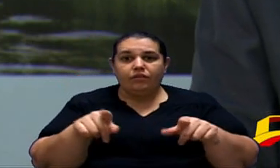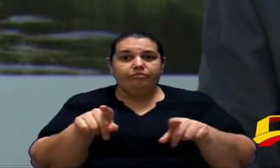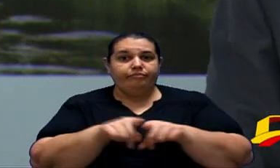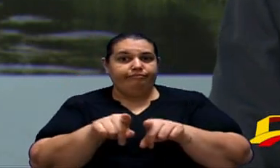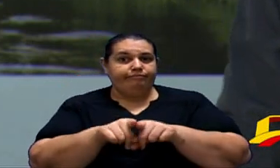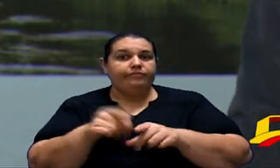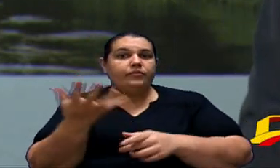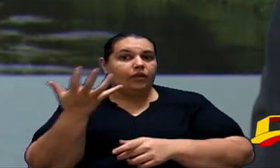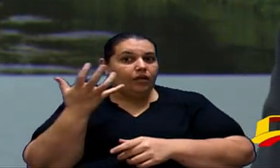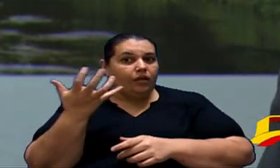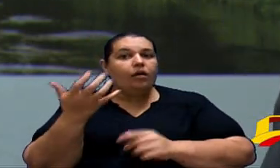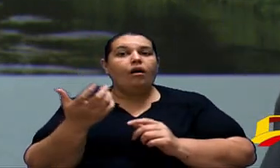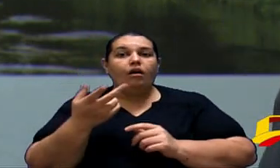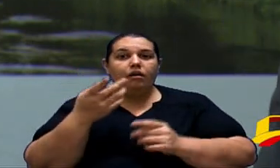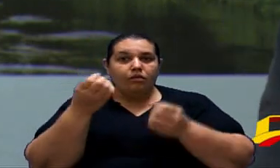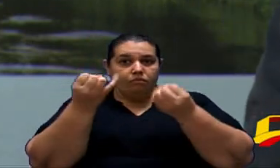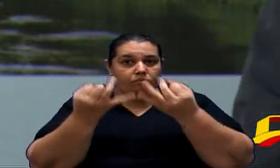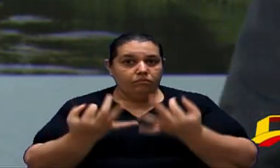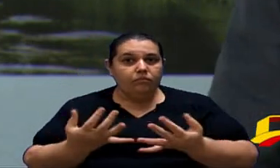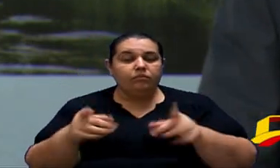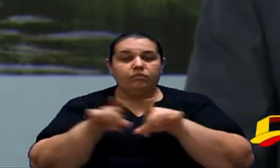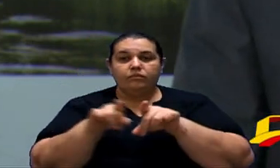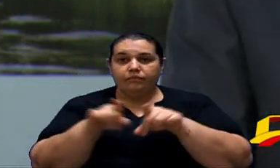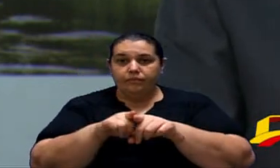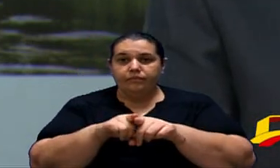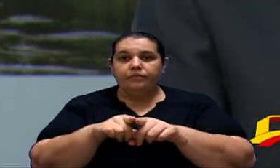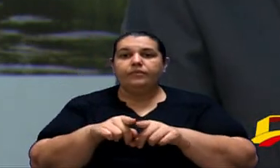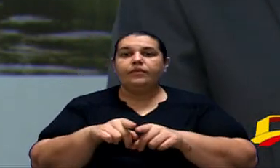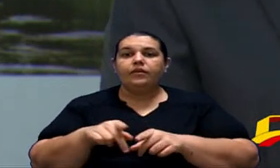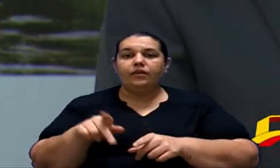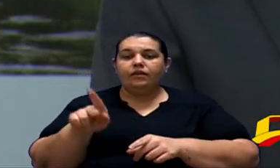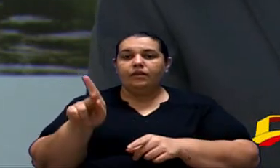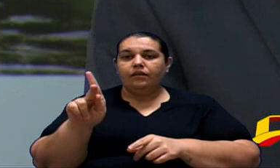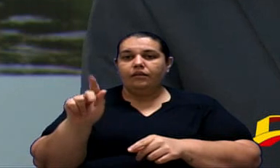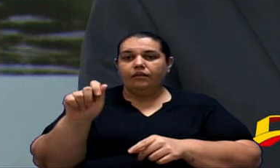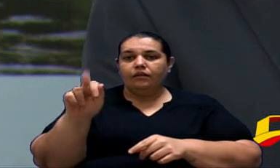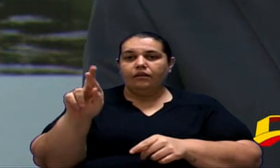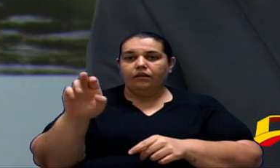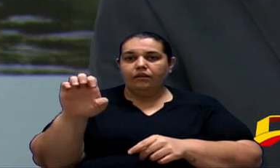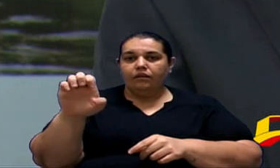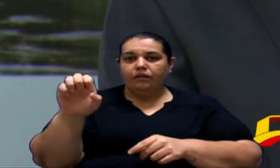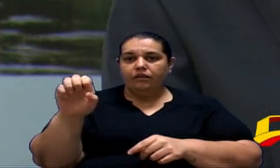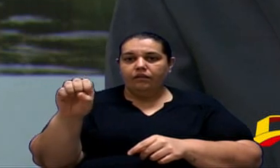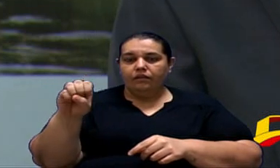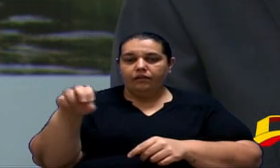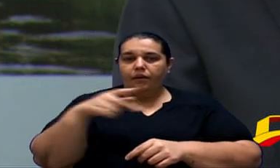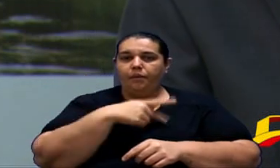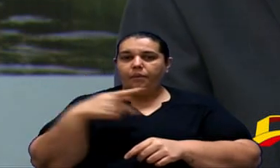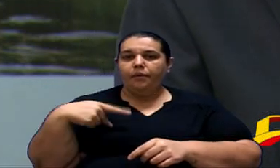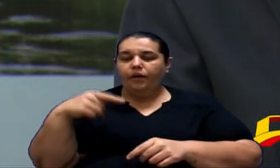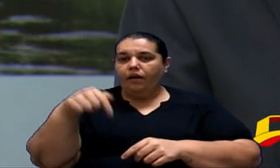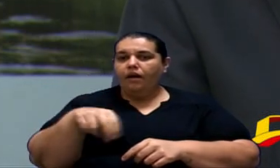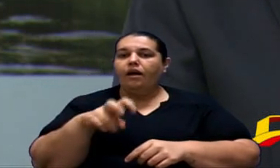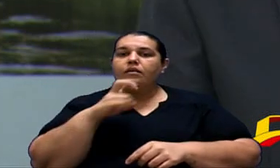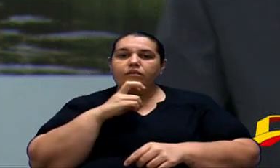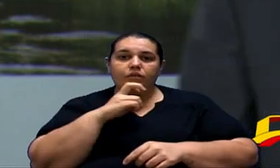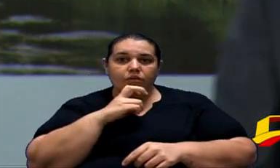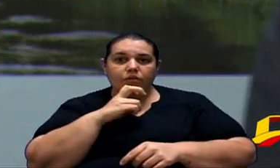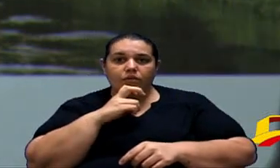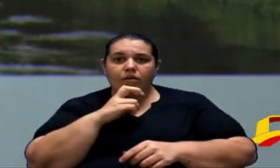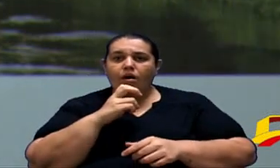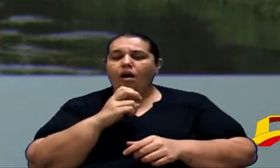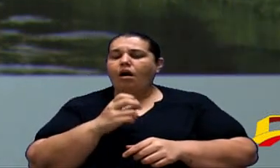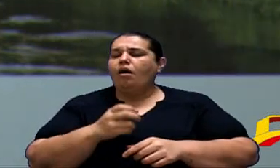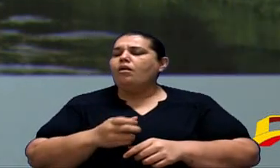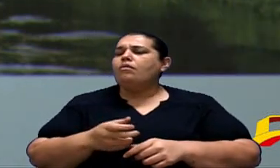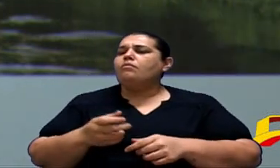Fazer Pastora Karen Minha Pastora Aqui Na Cidade Sorocaba Um Compromisso